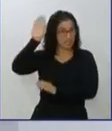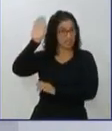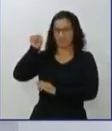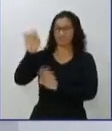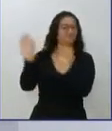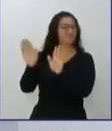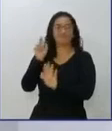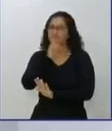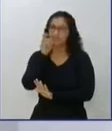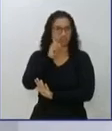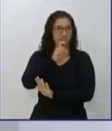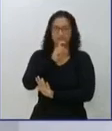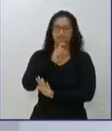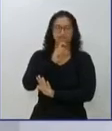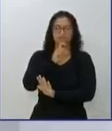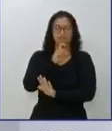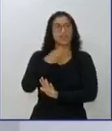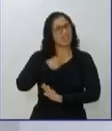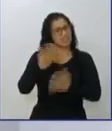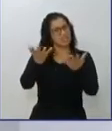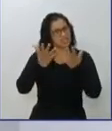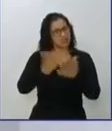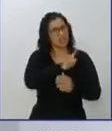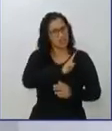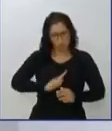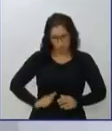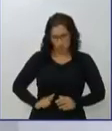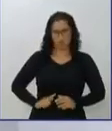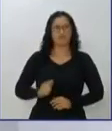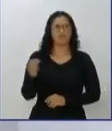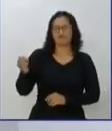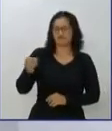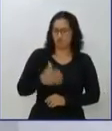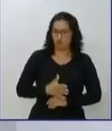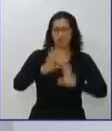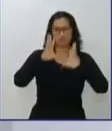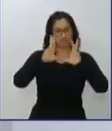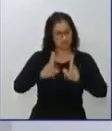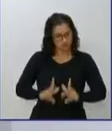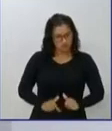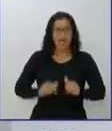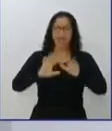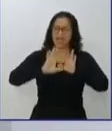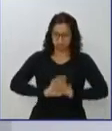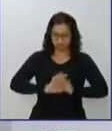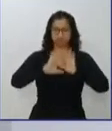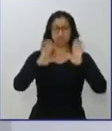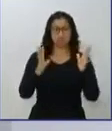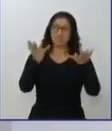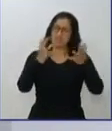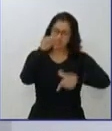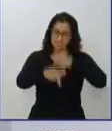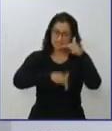Eu quero fazer um governo limpo, ter liberdade para nomear os meus secretários de forma técnica, para poder trabalhar de verdade para você, cidadão.